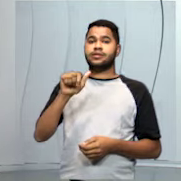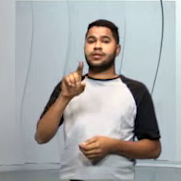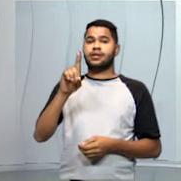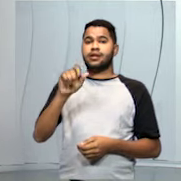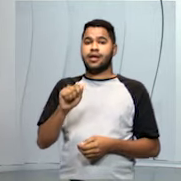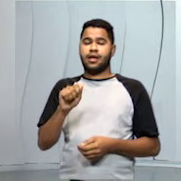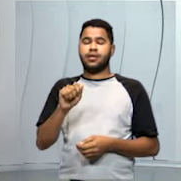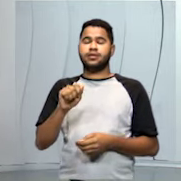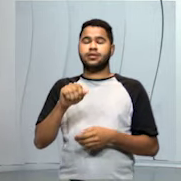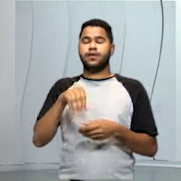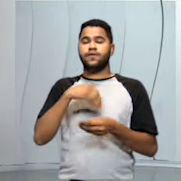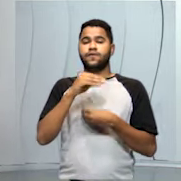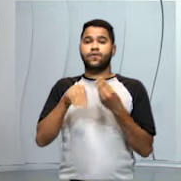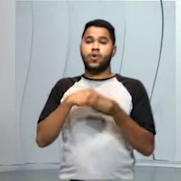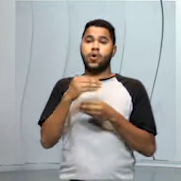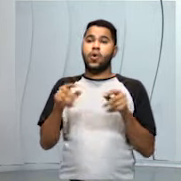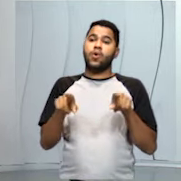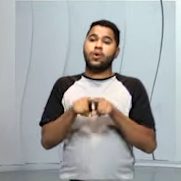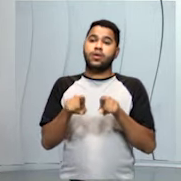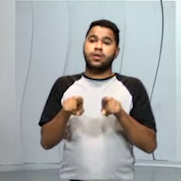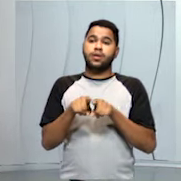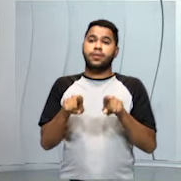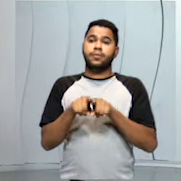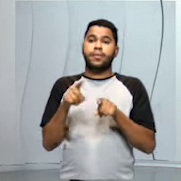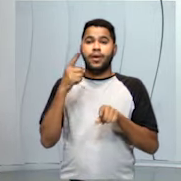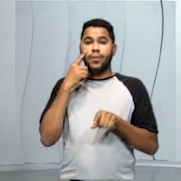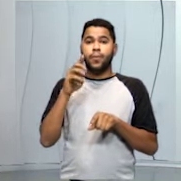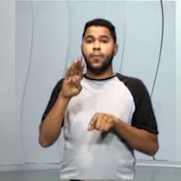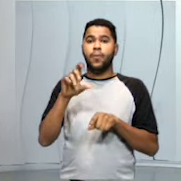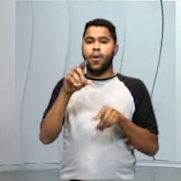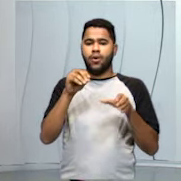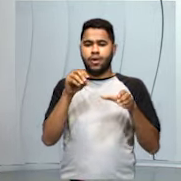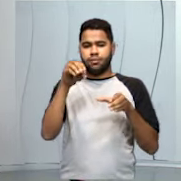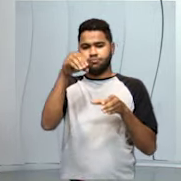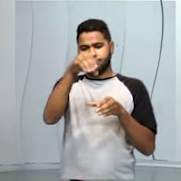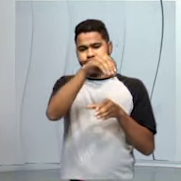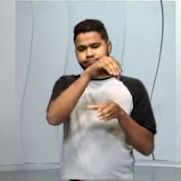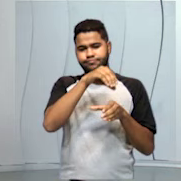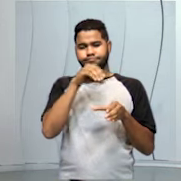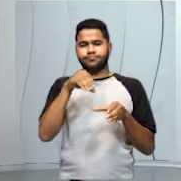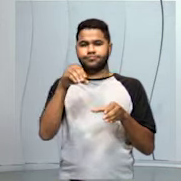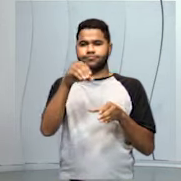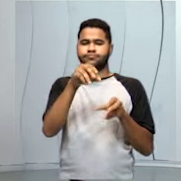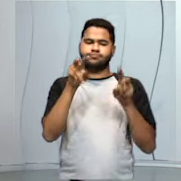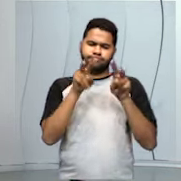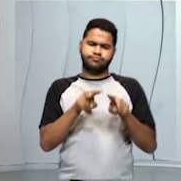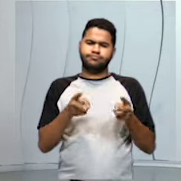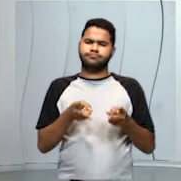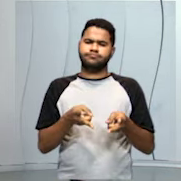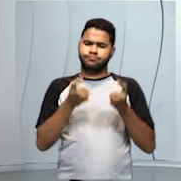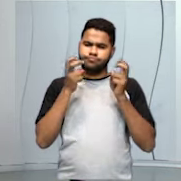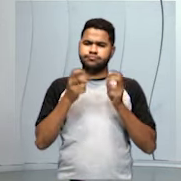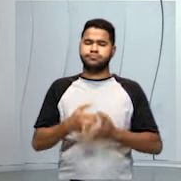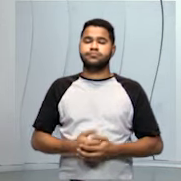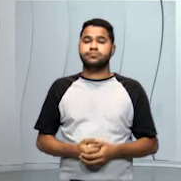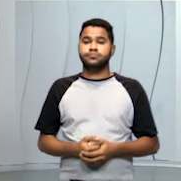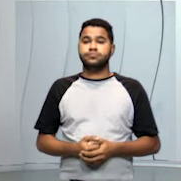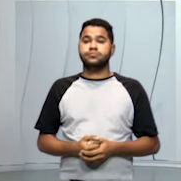nas frutas ali em cima do bolo. A gente vê que tem muita coisa misturada, mas consegue identificar visualmente. Então,